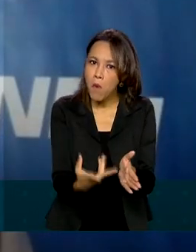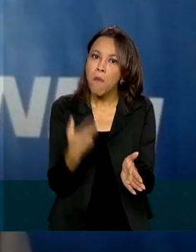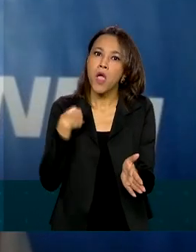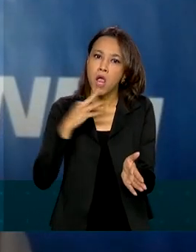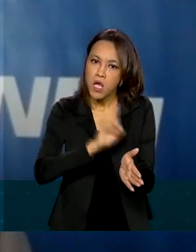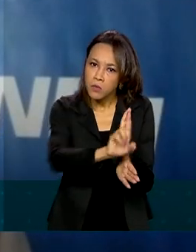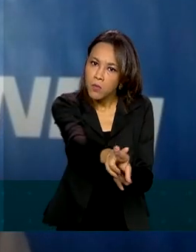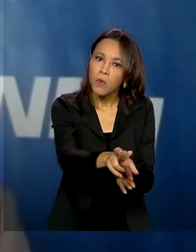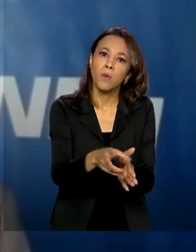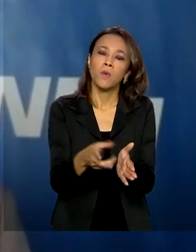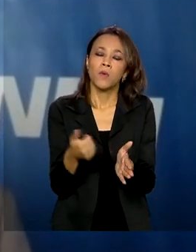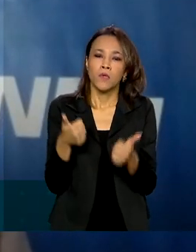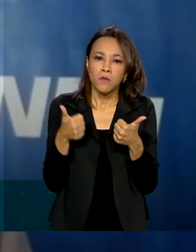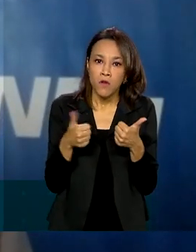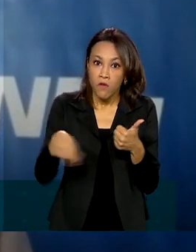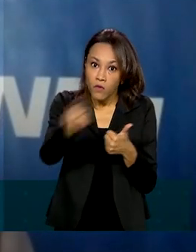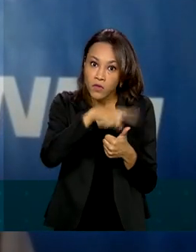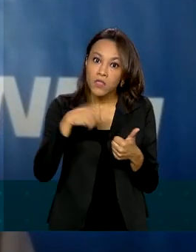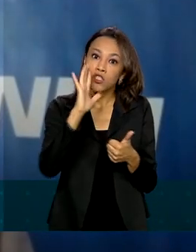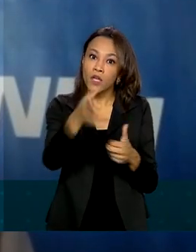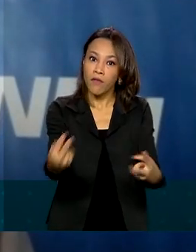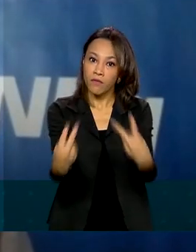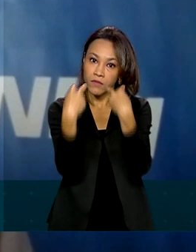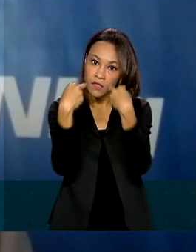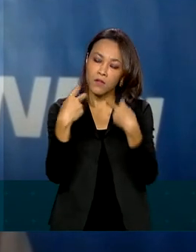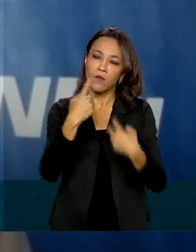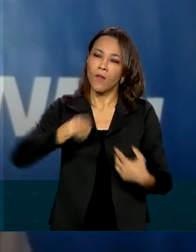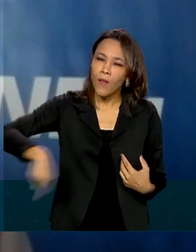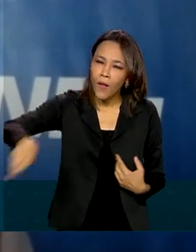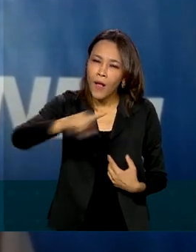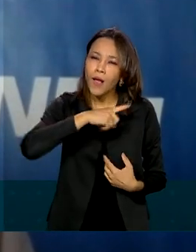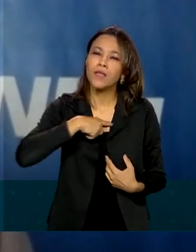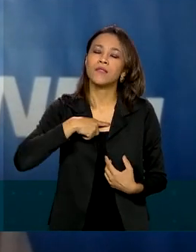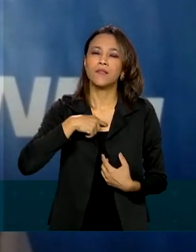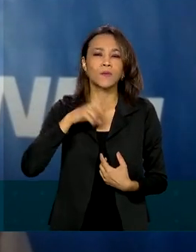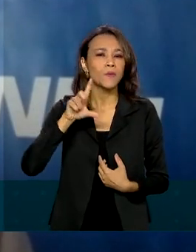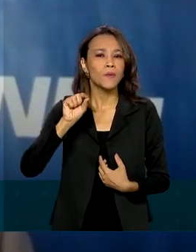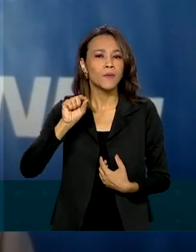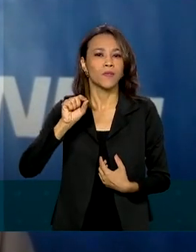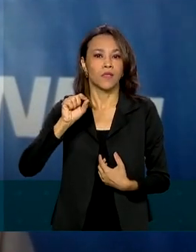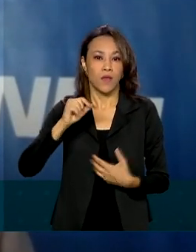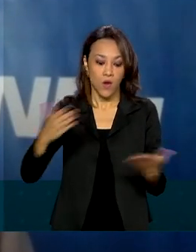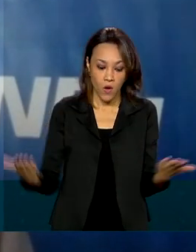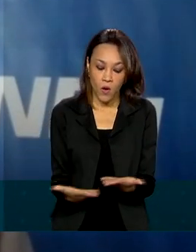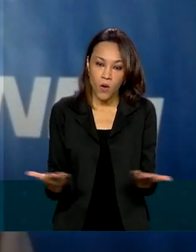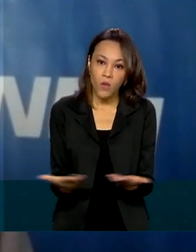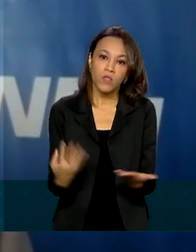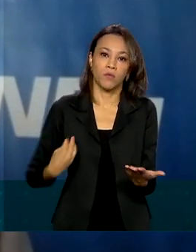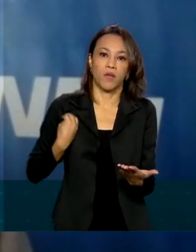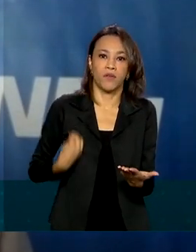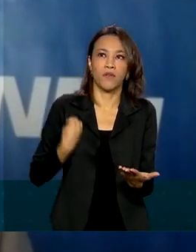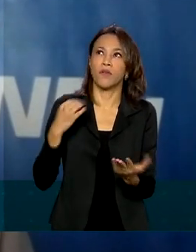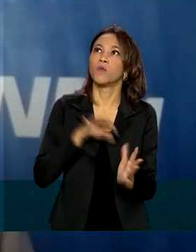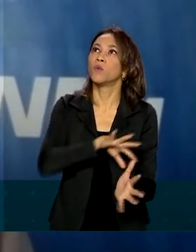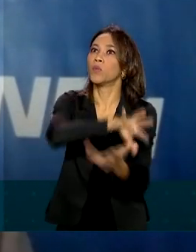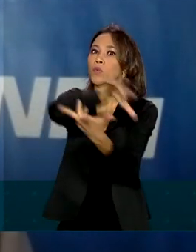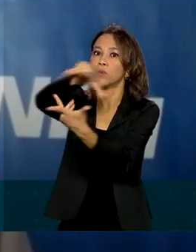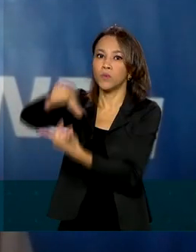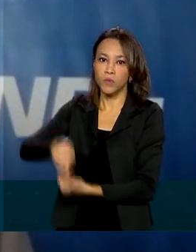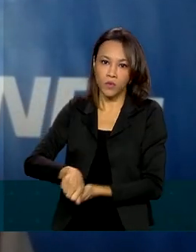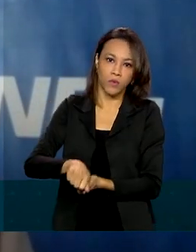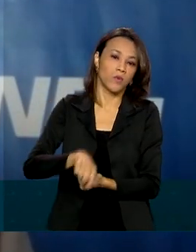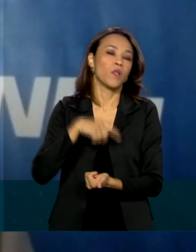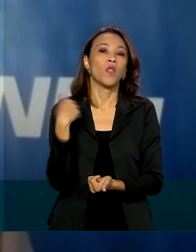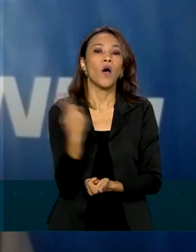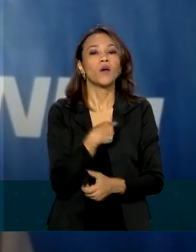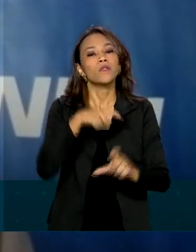Como vocês viram, todos nós somos testemunho de que hoje, para a sobrevivência no planeta, nós dependemos